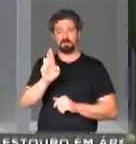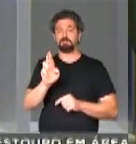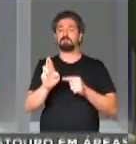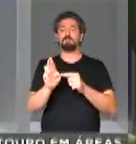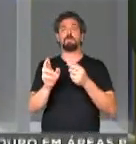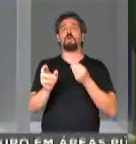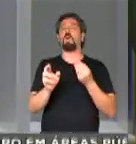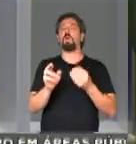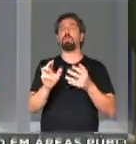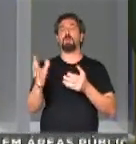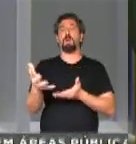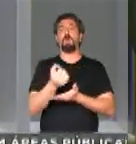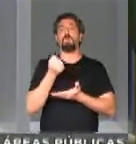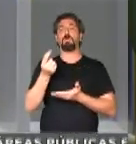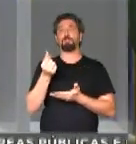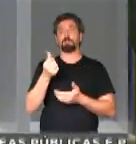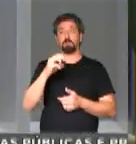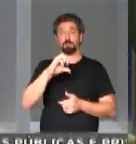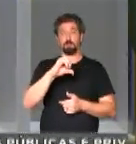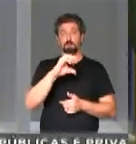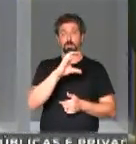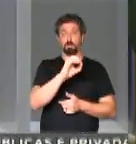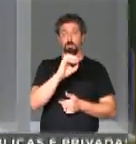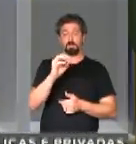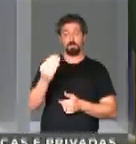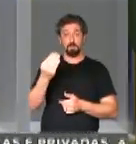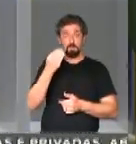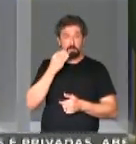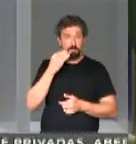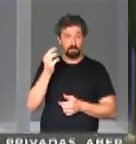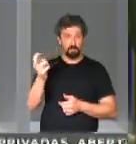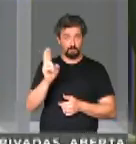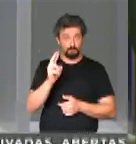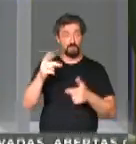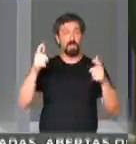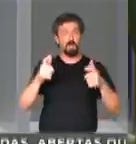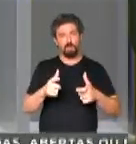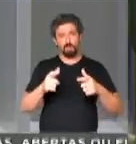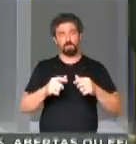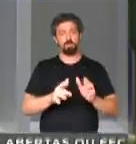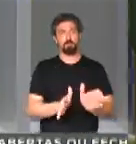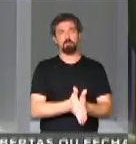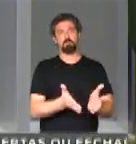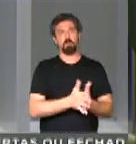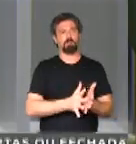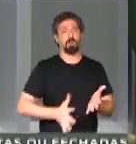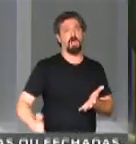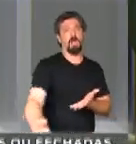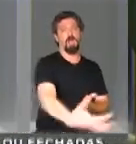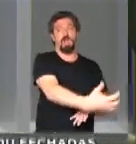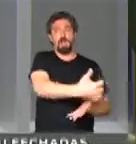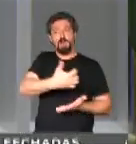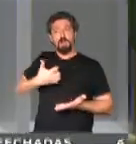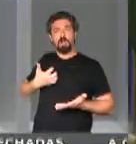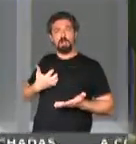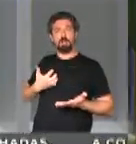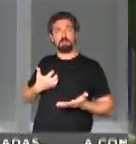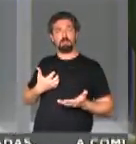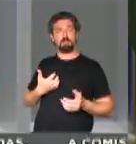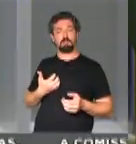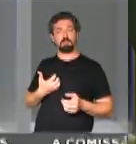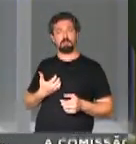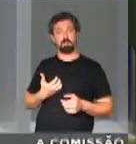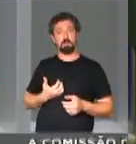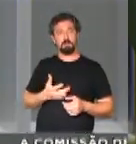trilhão, ele quer 900 bilhões de reais dos mais pobres. Ele teve a